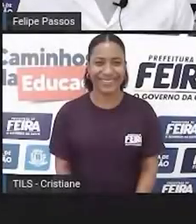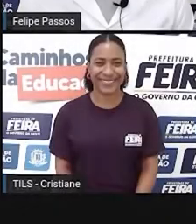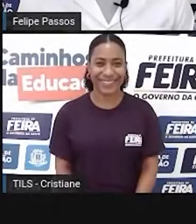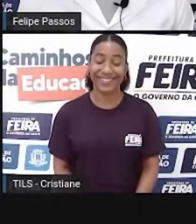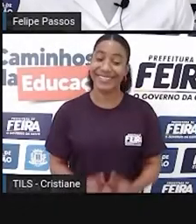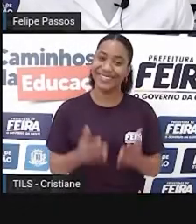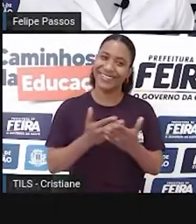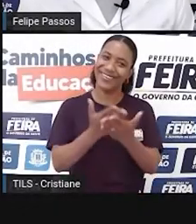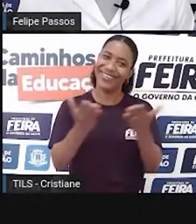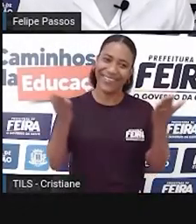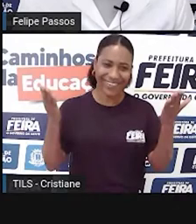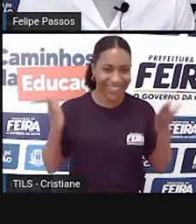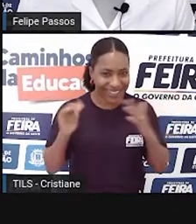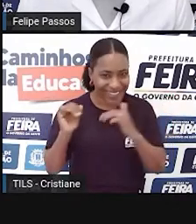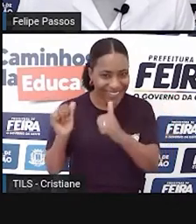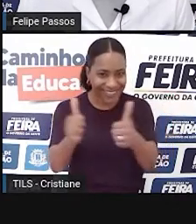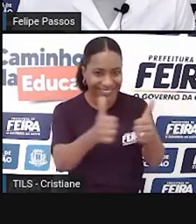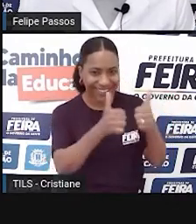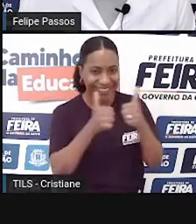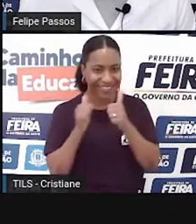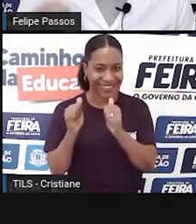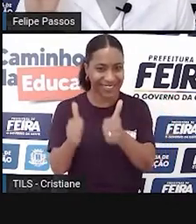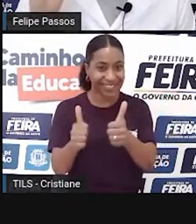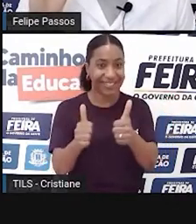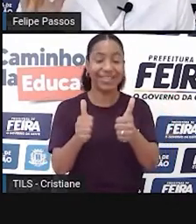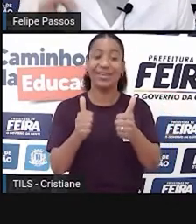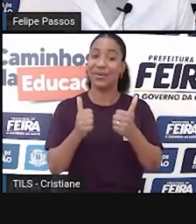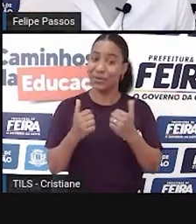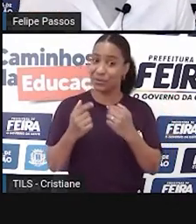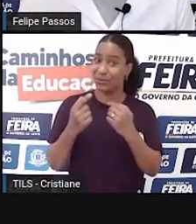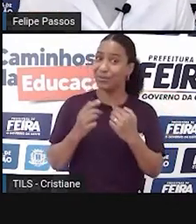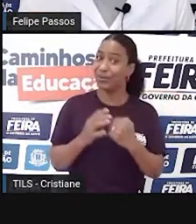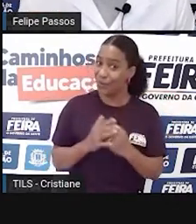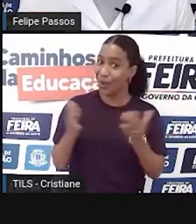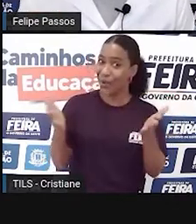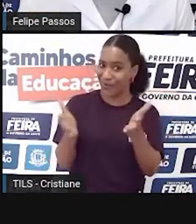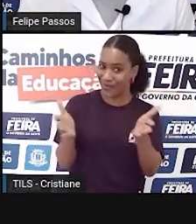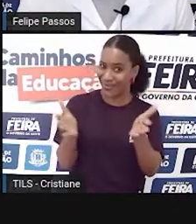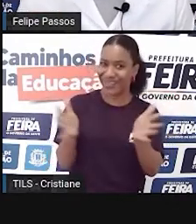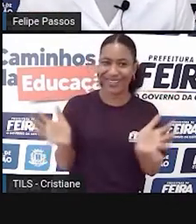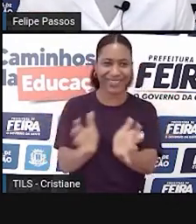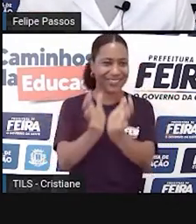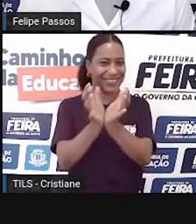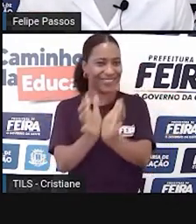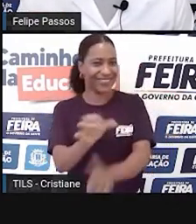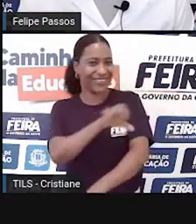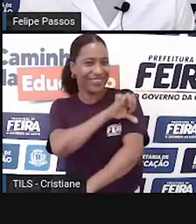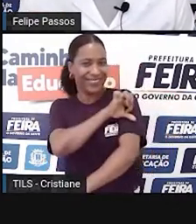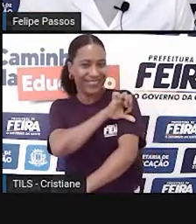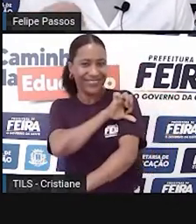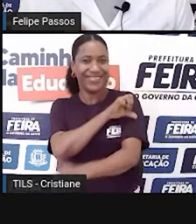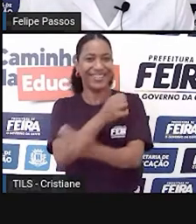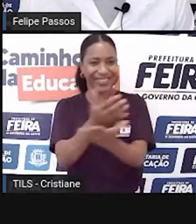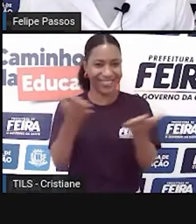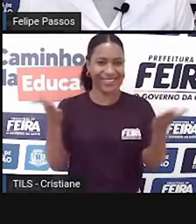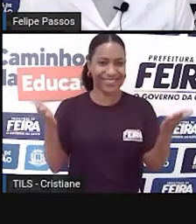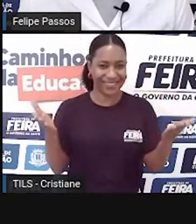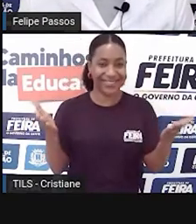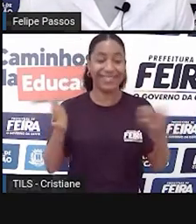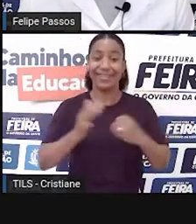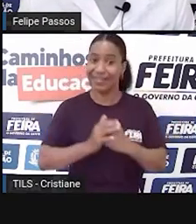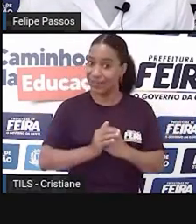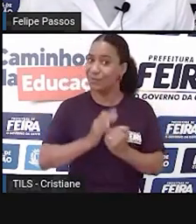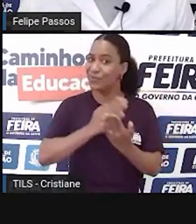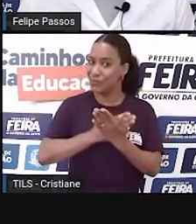Olá pessoal, tudo bem? Estou aqui conversando com o pessoal do nono ano, né? Então, nós estamos começando